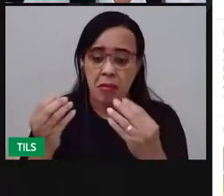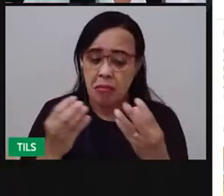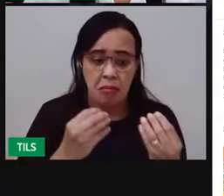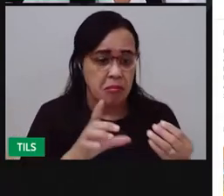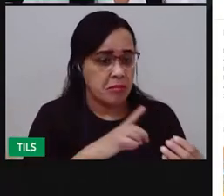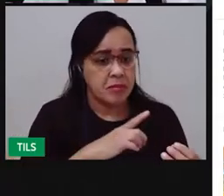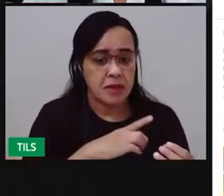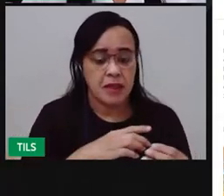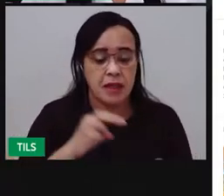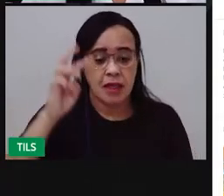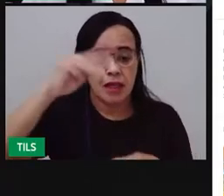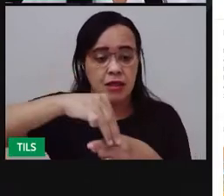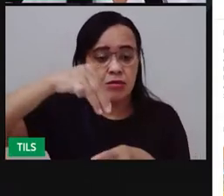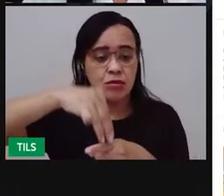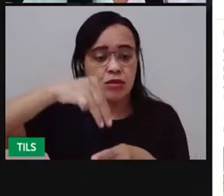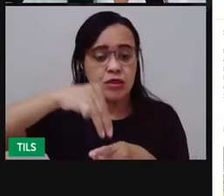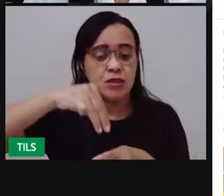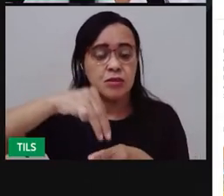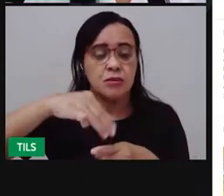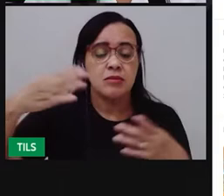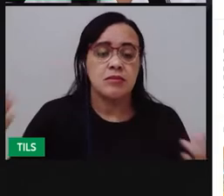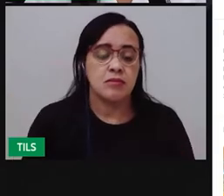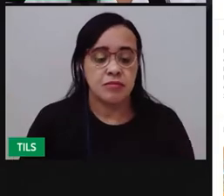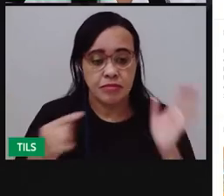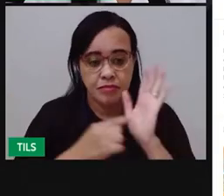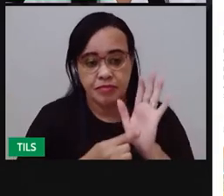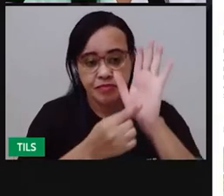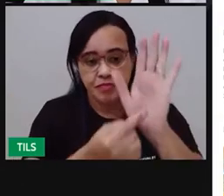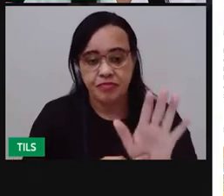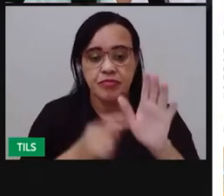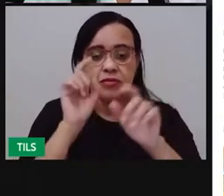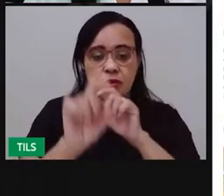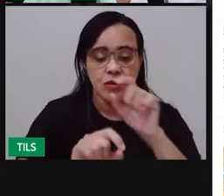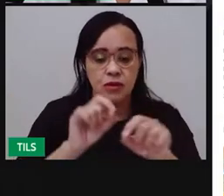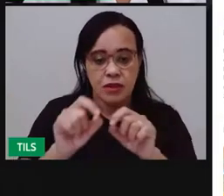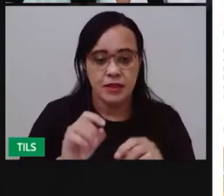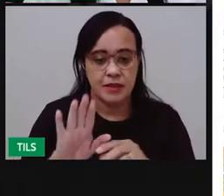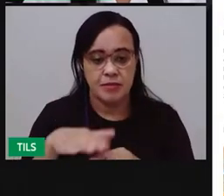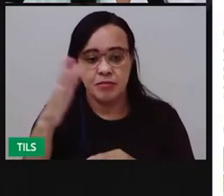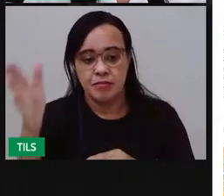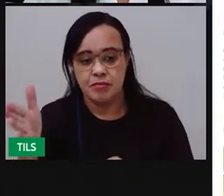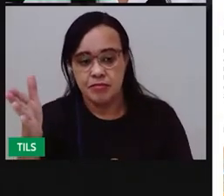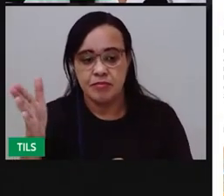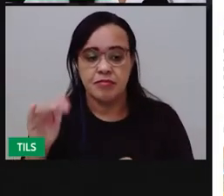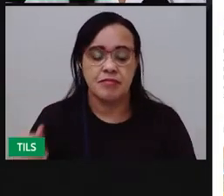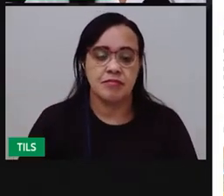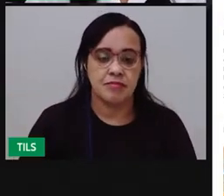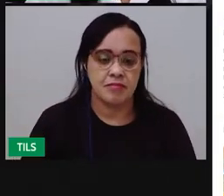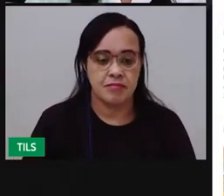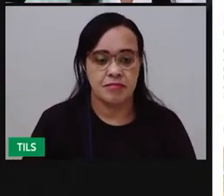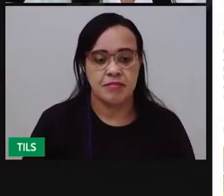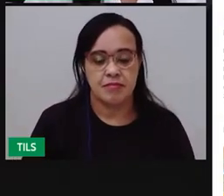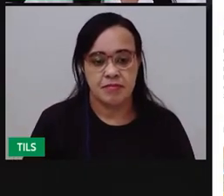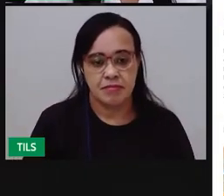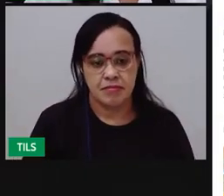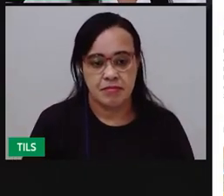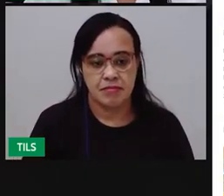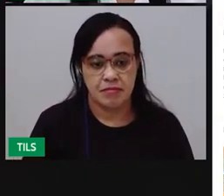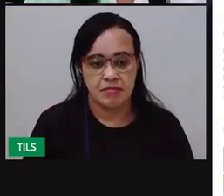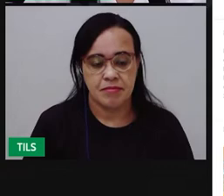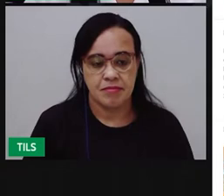nosso município. Agora eu vou mostrar para vocês aqui, olha, desse lado do